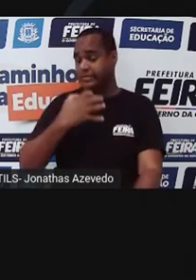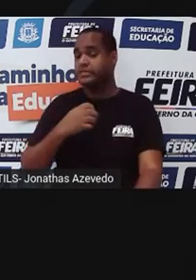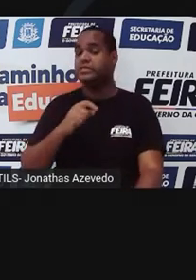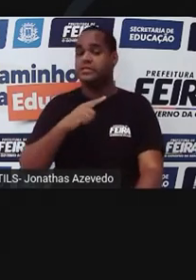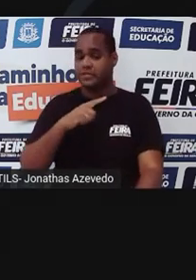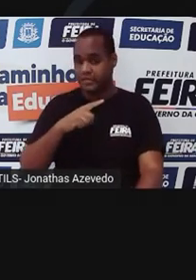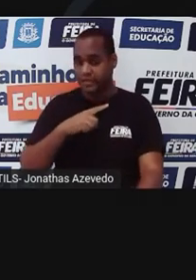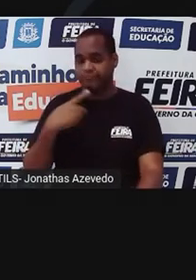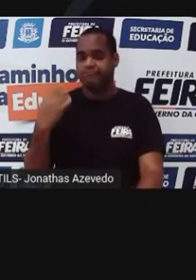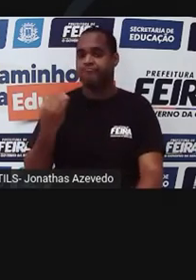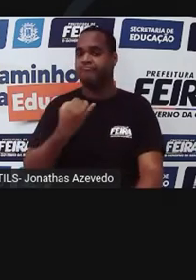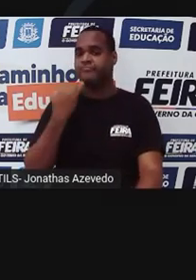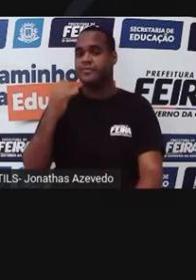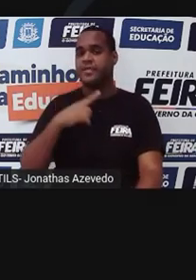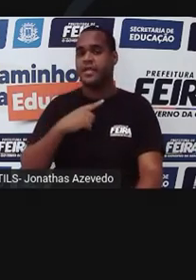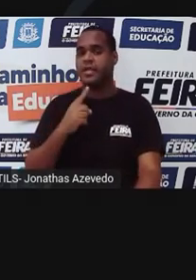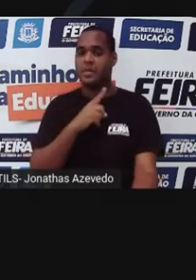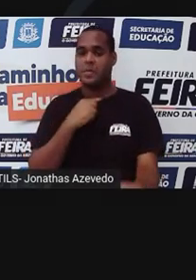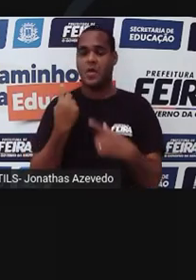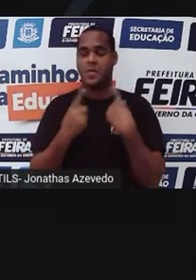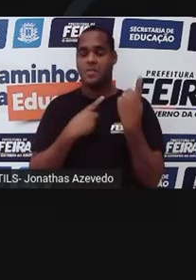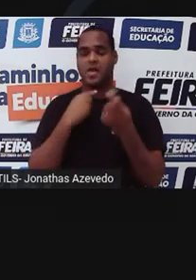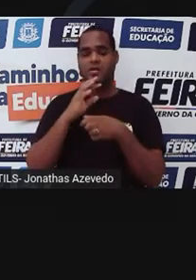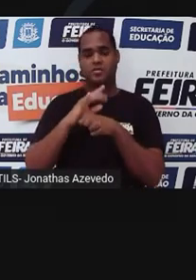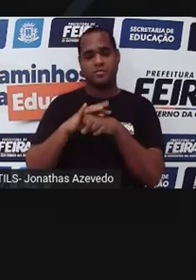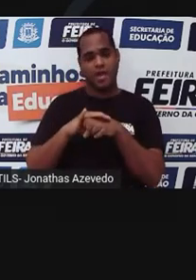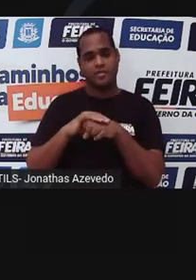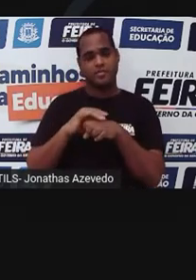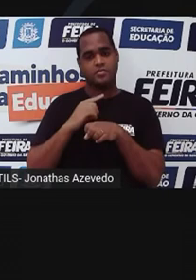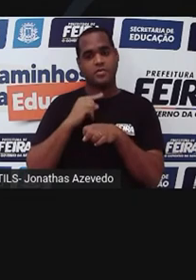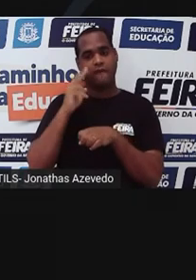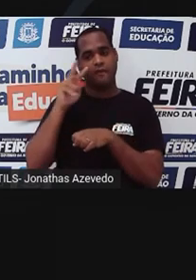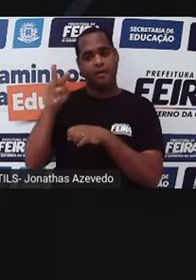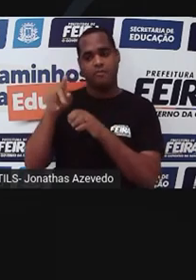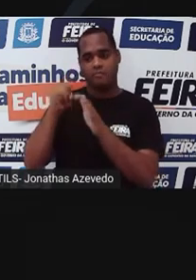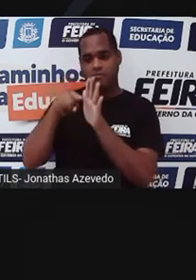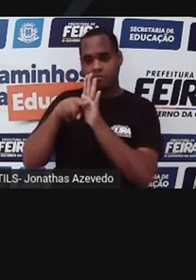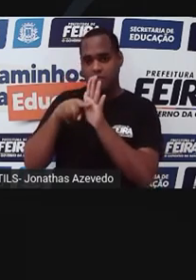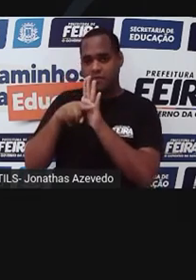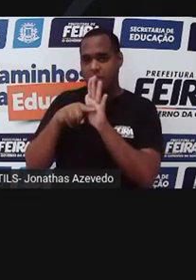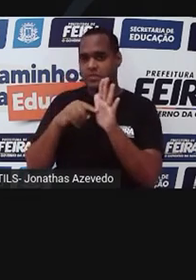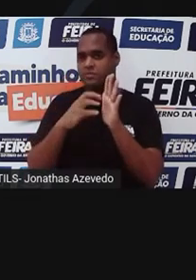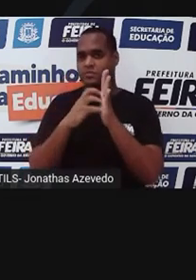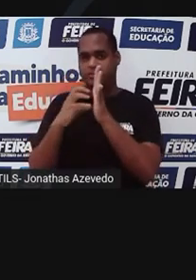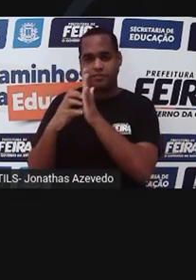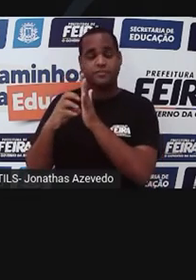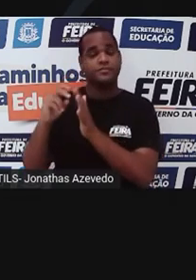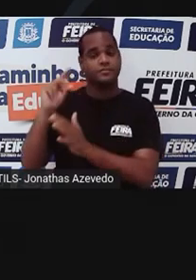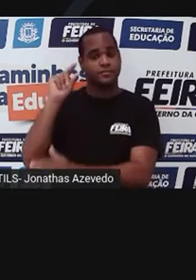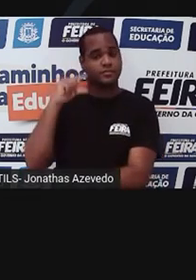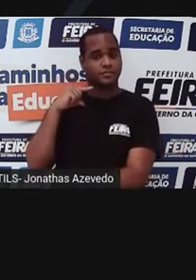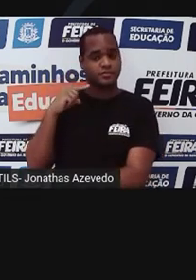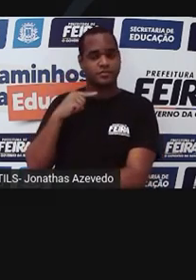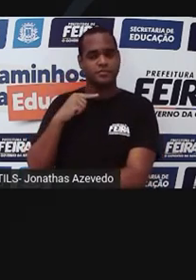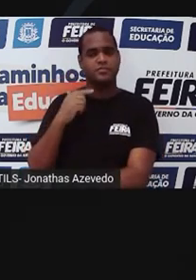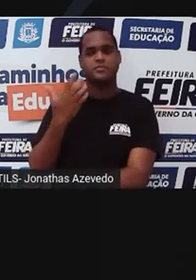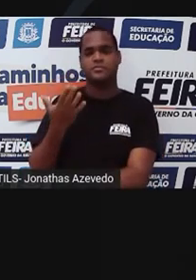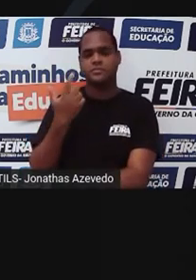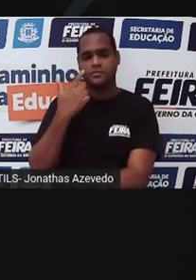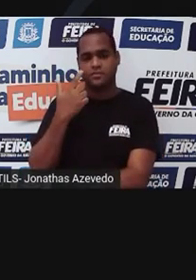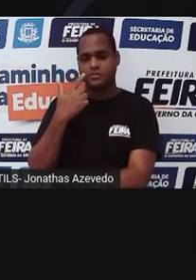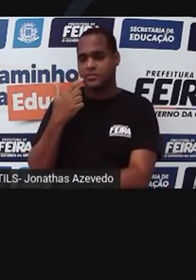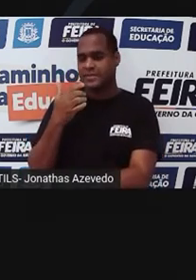e inevitavelmente faleciam da doença. Então, o diagnóstico de AIDS, na verdade, naquele tempo, era uma